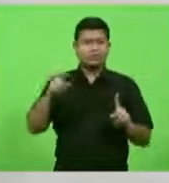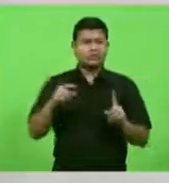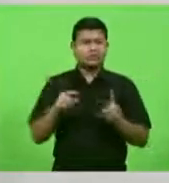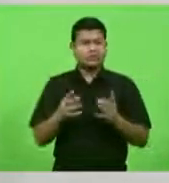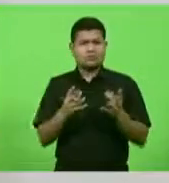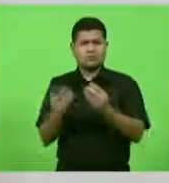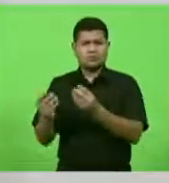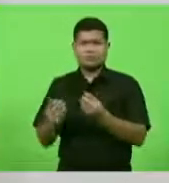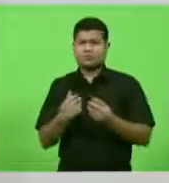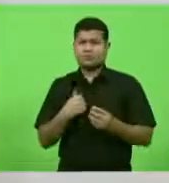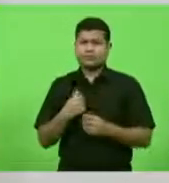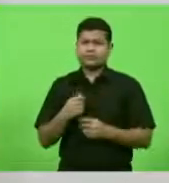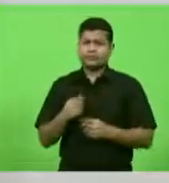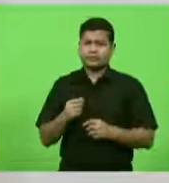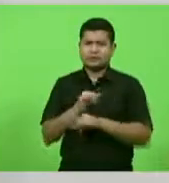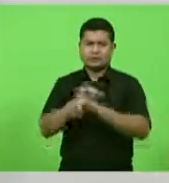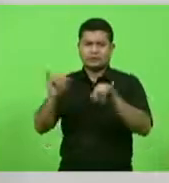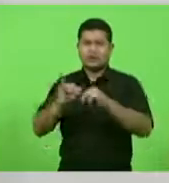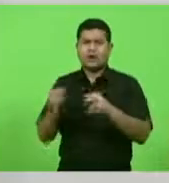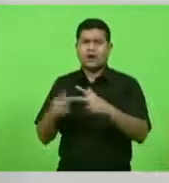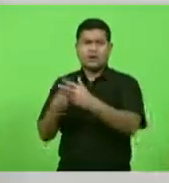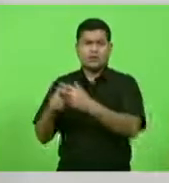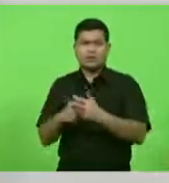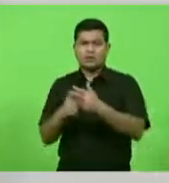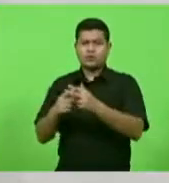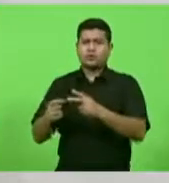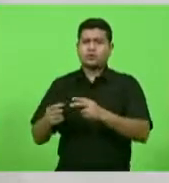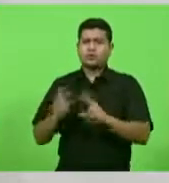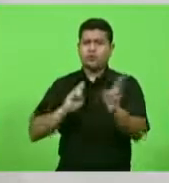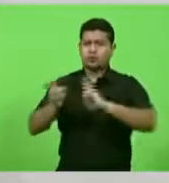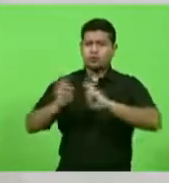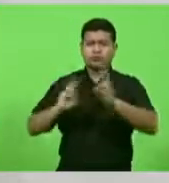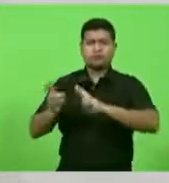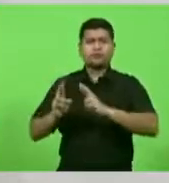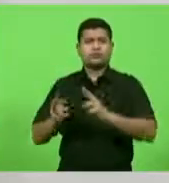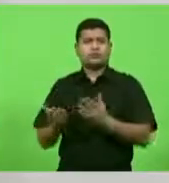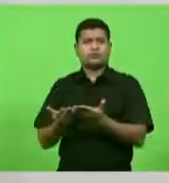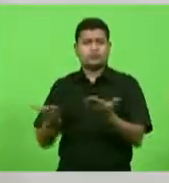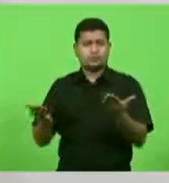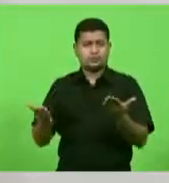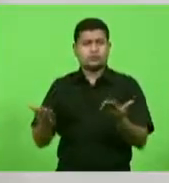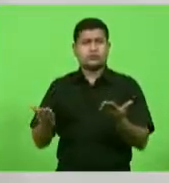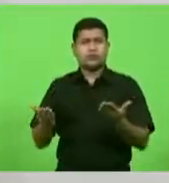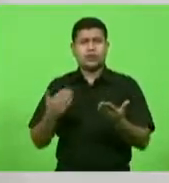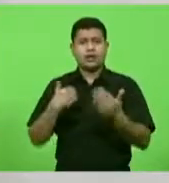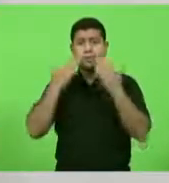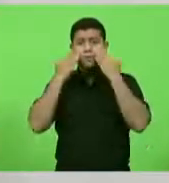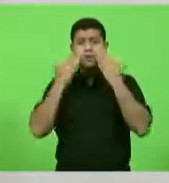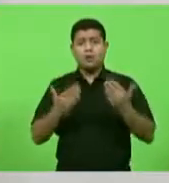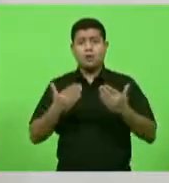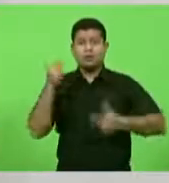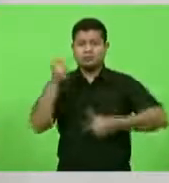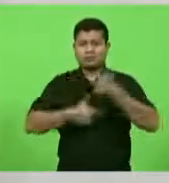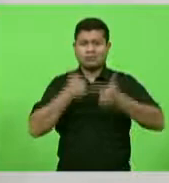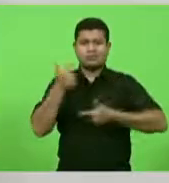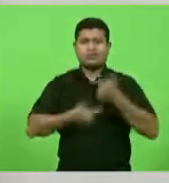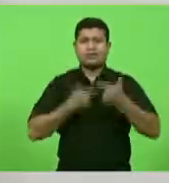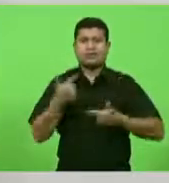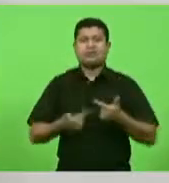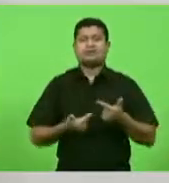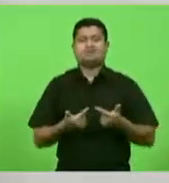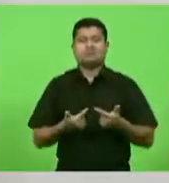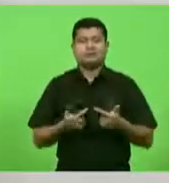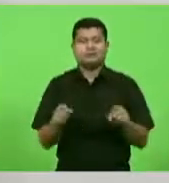lançamento de obras, rodovias, recuperação, estes números refletem o resultado do trabalho e da união de